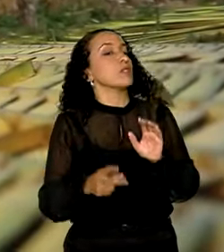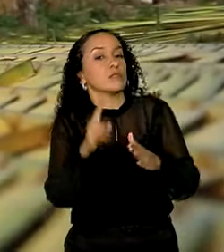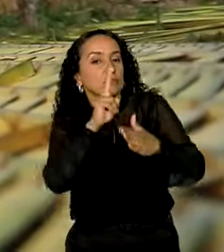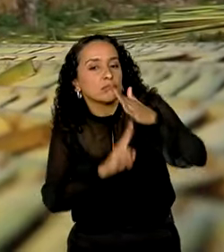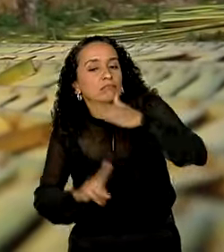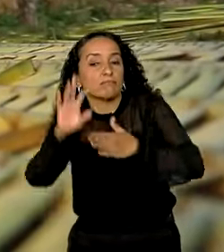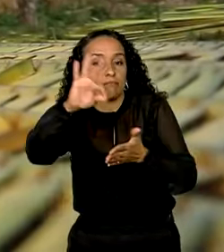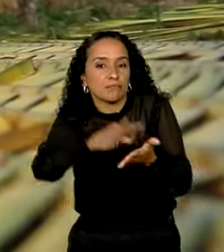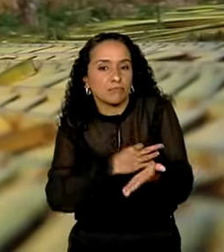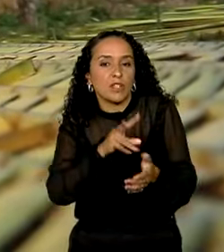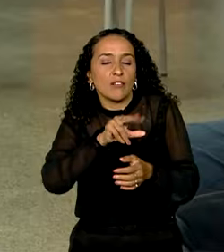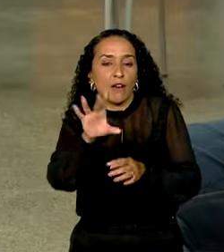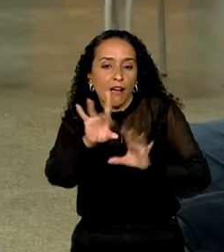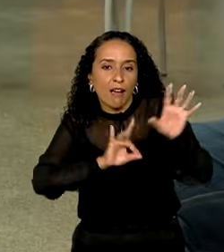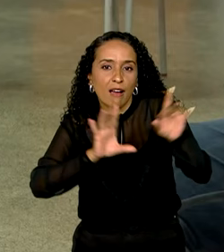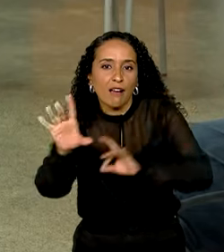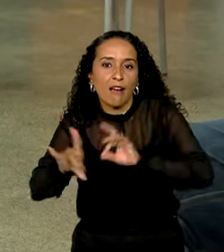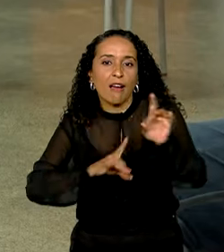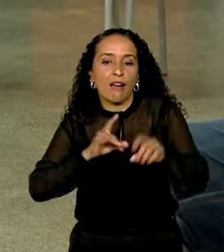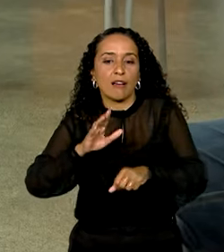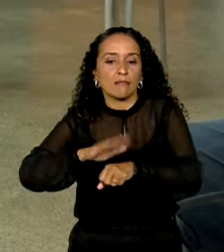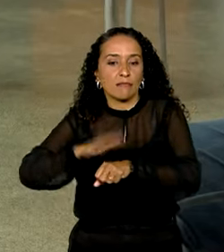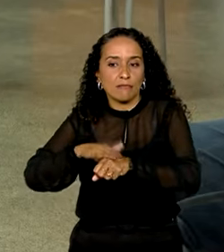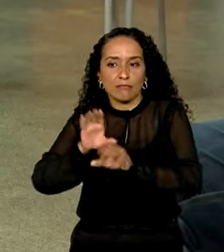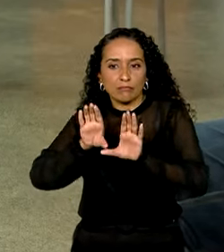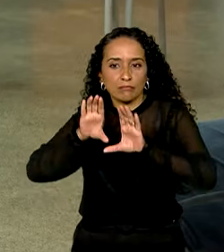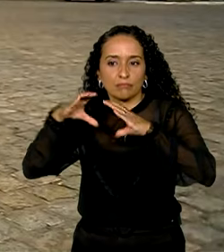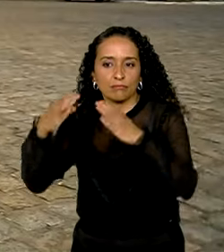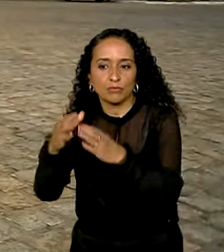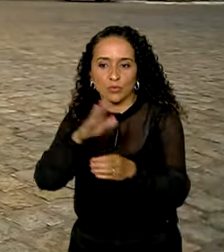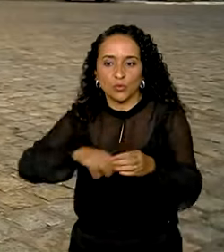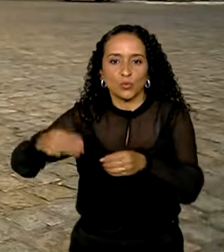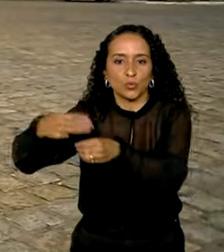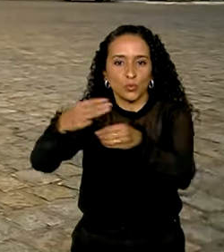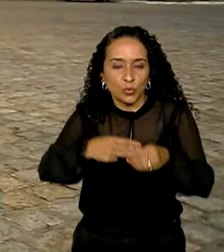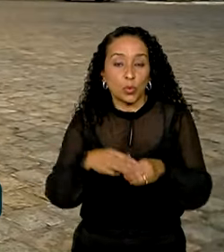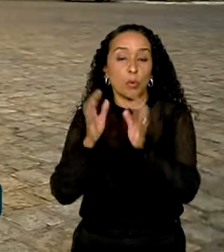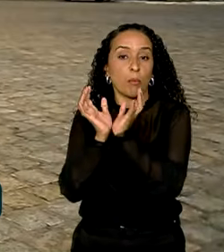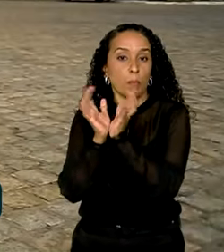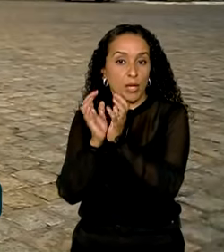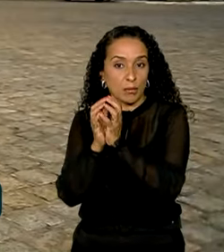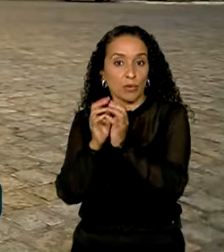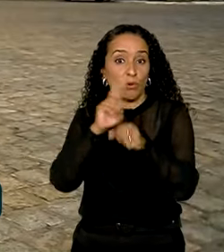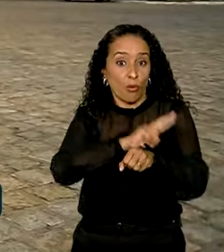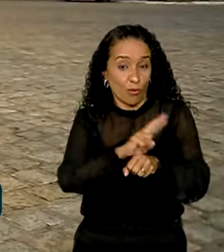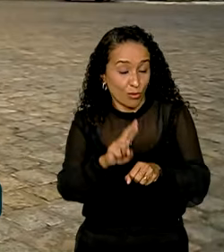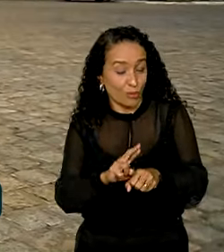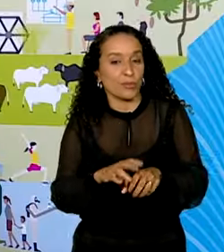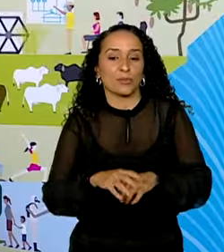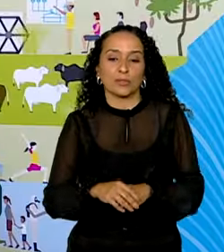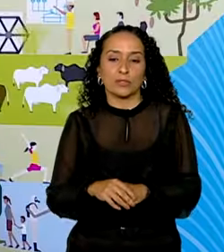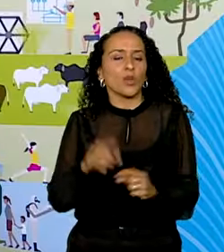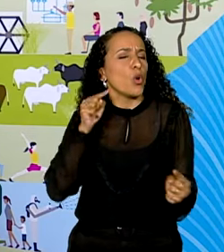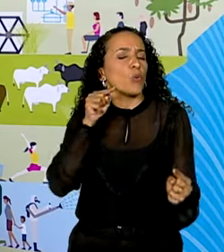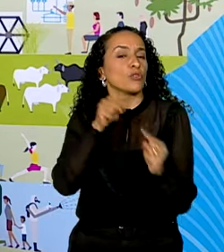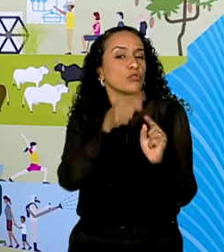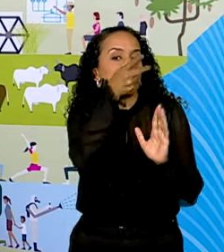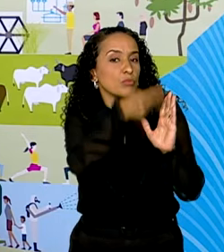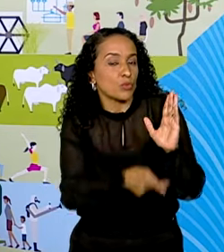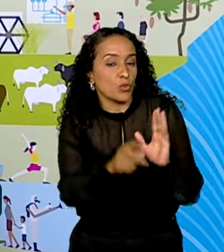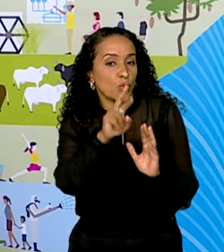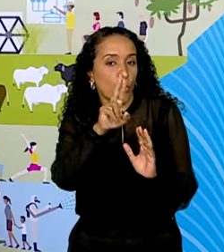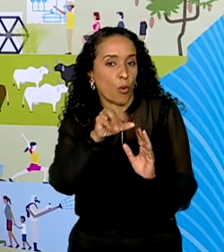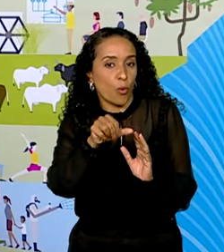inscritos serão selecionados para atender comunidades de municípios de Pernambuco e Rondônia. O objetivo do Projeto